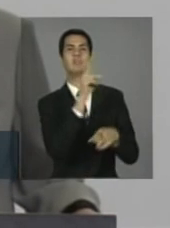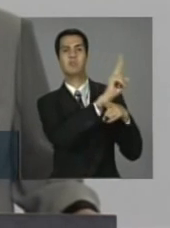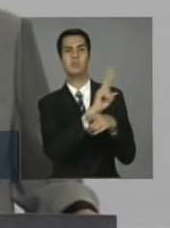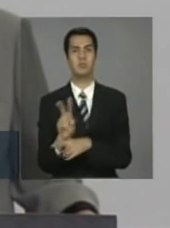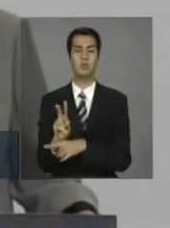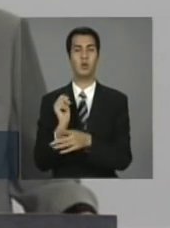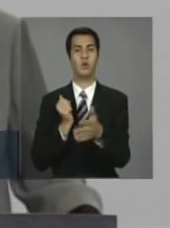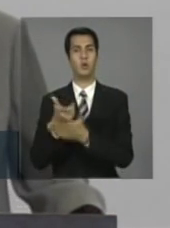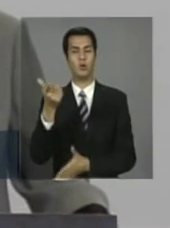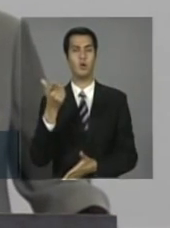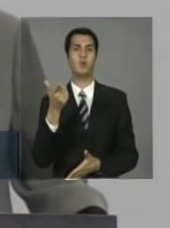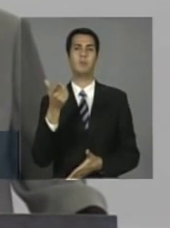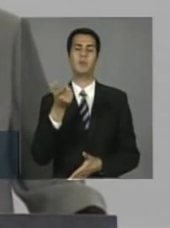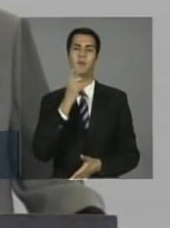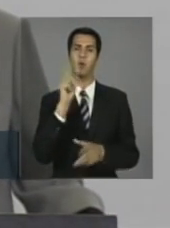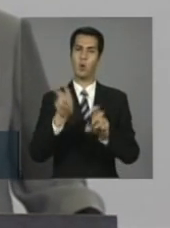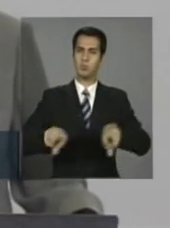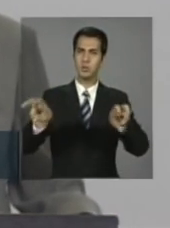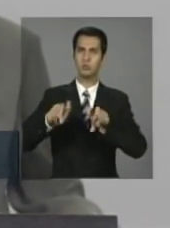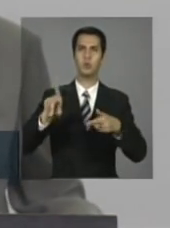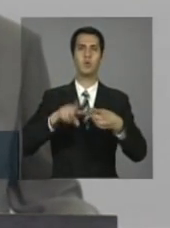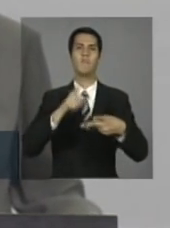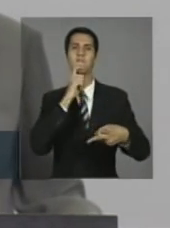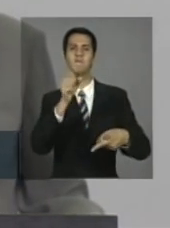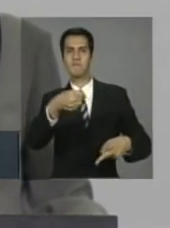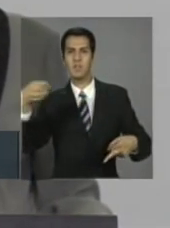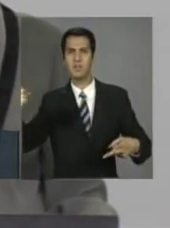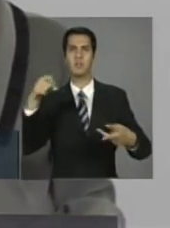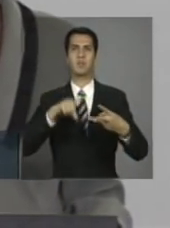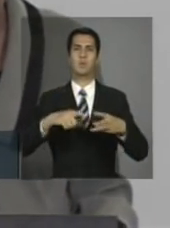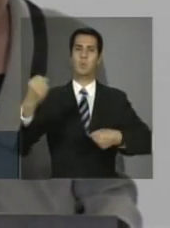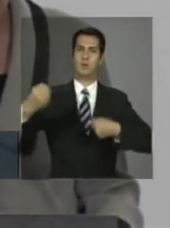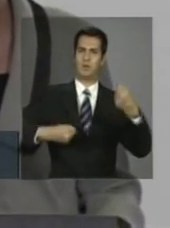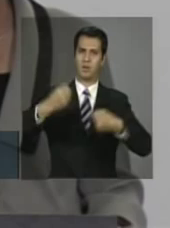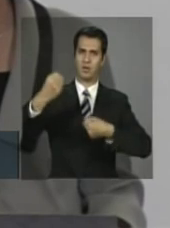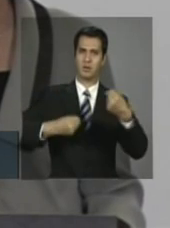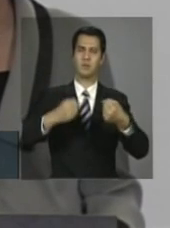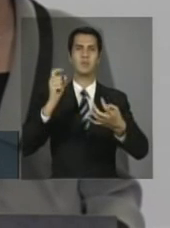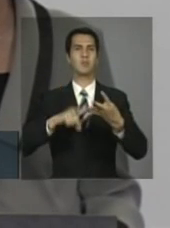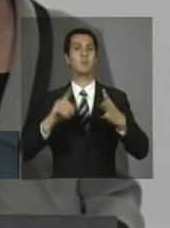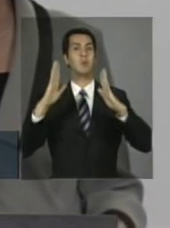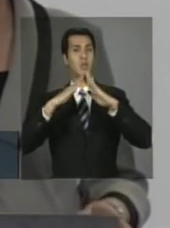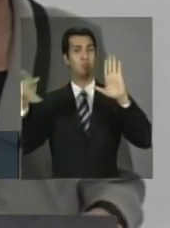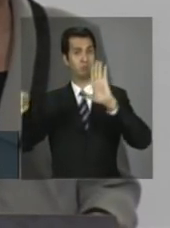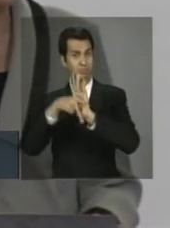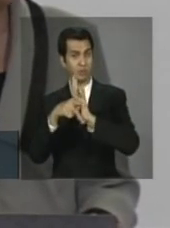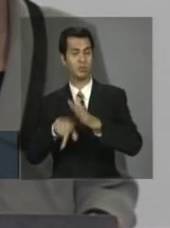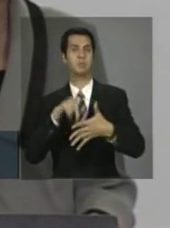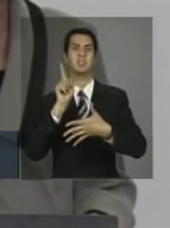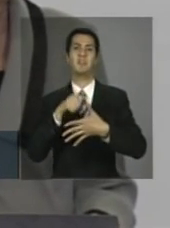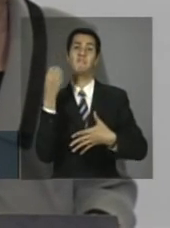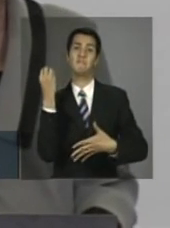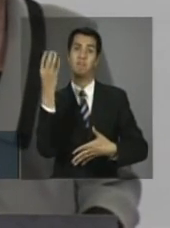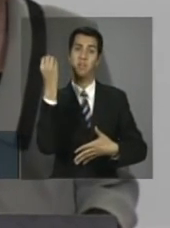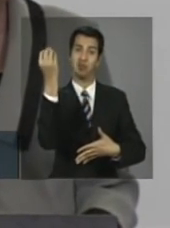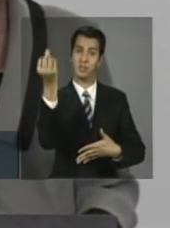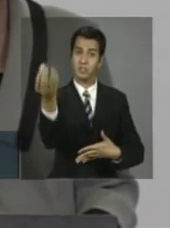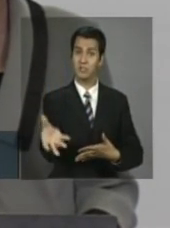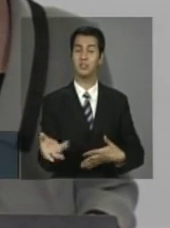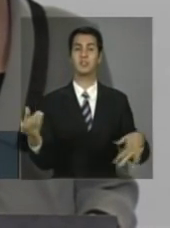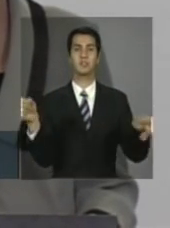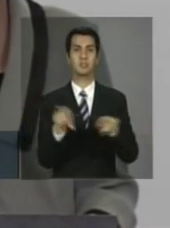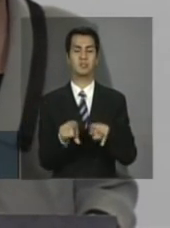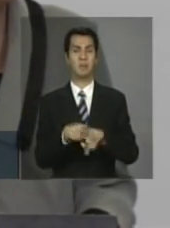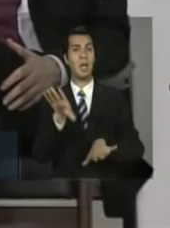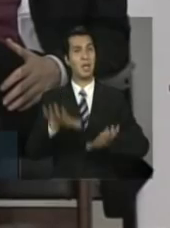eletrodoméstico, computador, automóvel, casa própria, viajassem, inclusive,